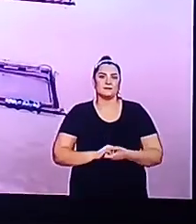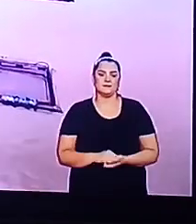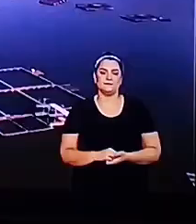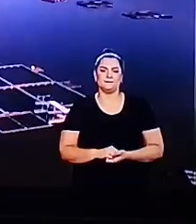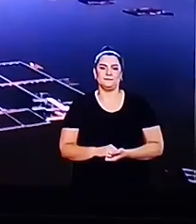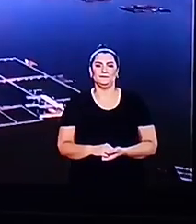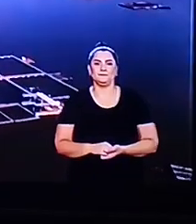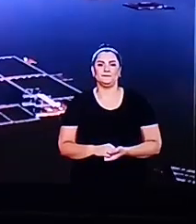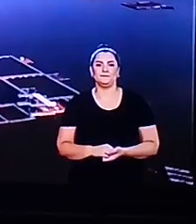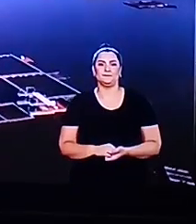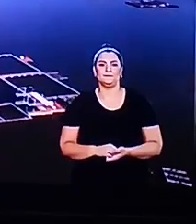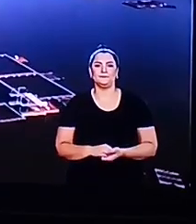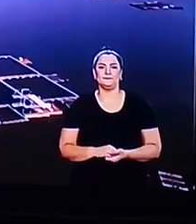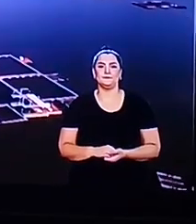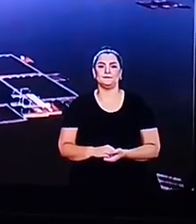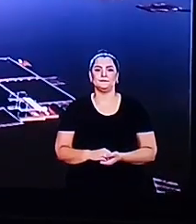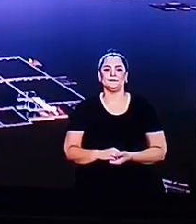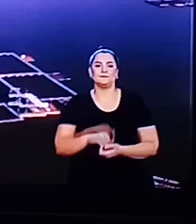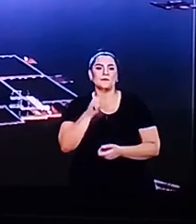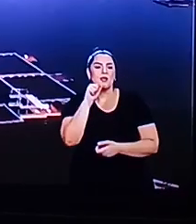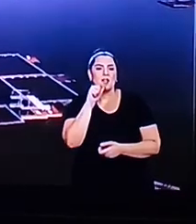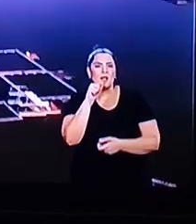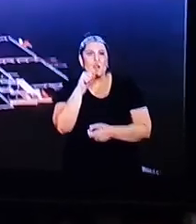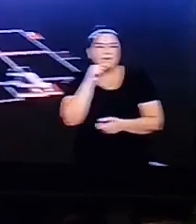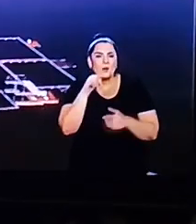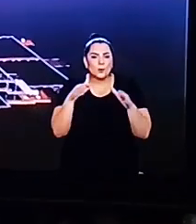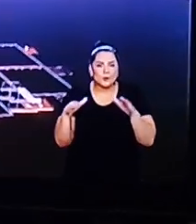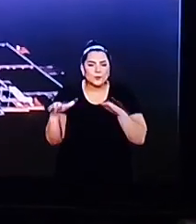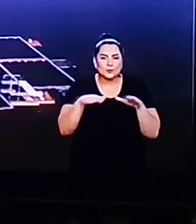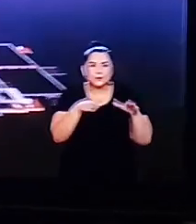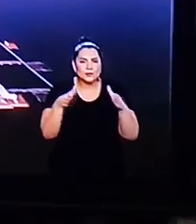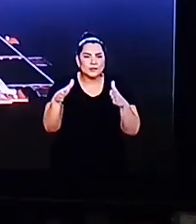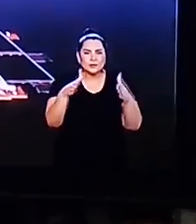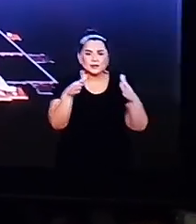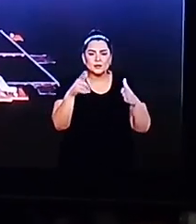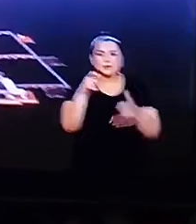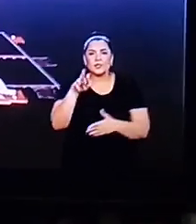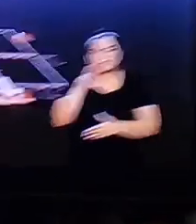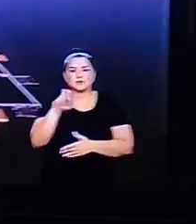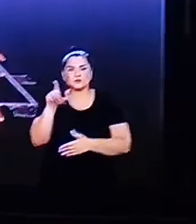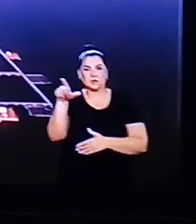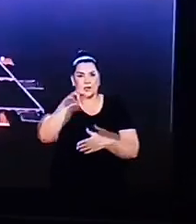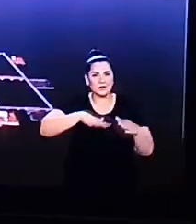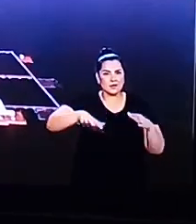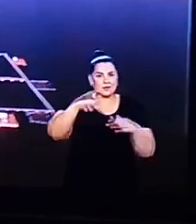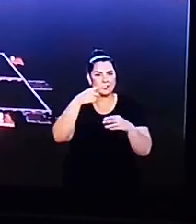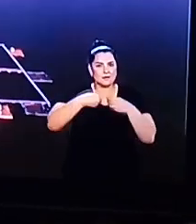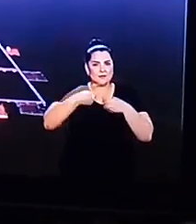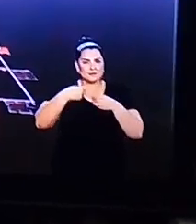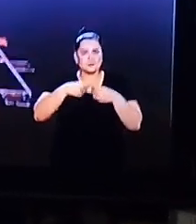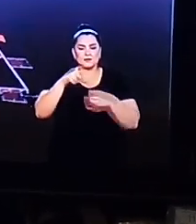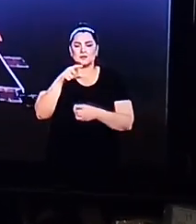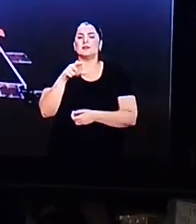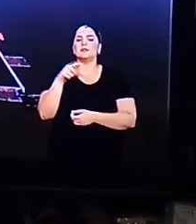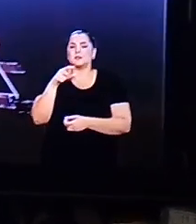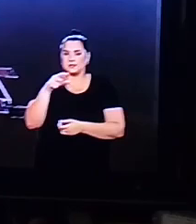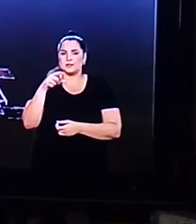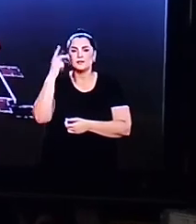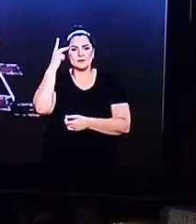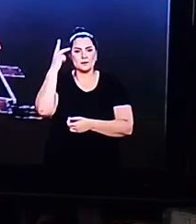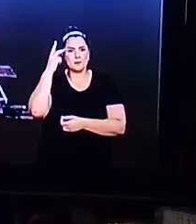Porque... A frase Você está pensando que o meu dinheiro é capim? E agora